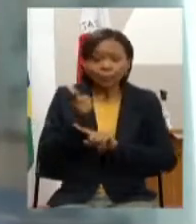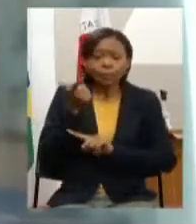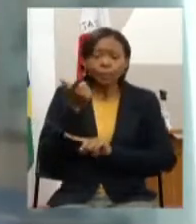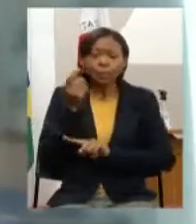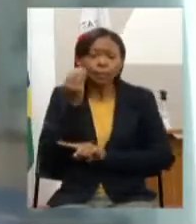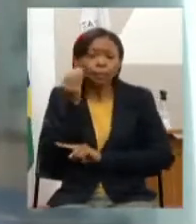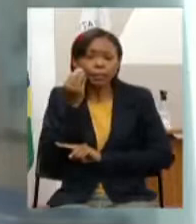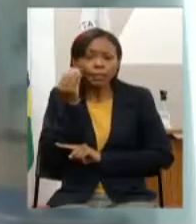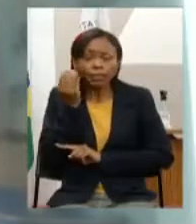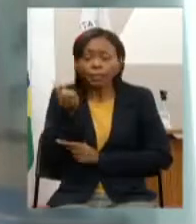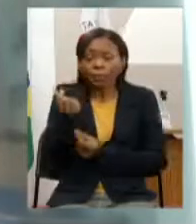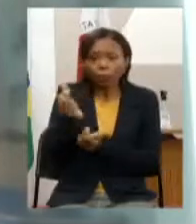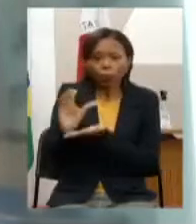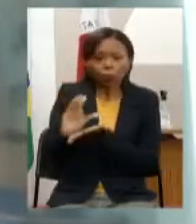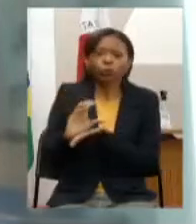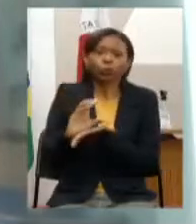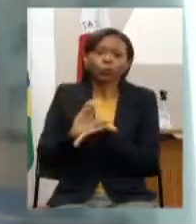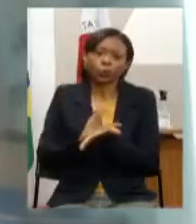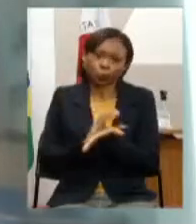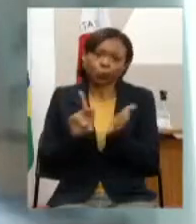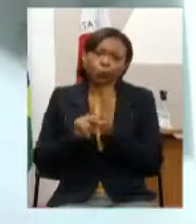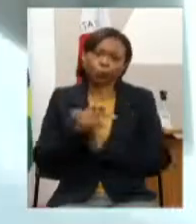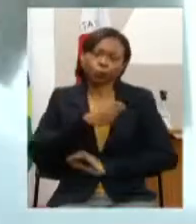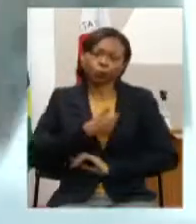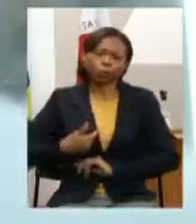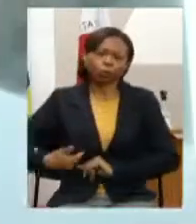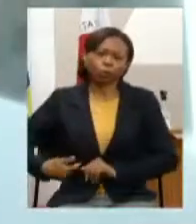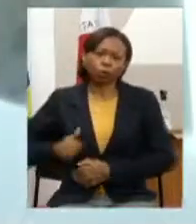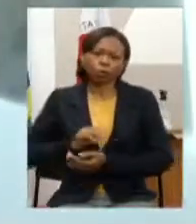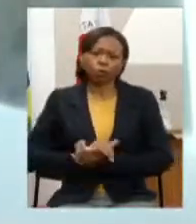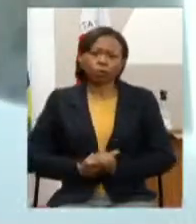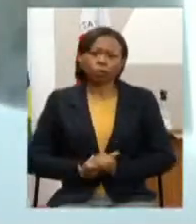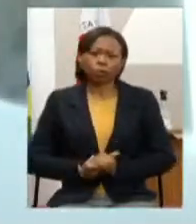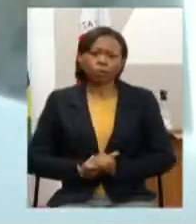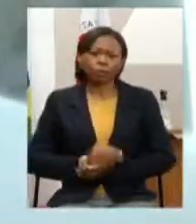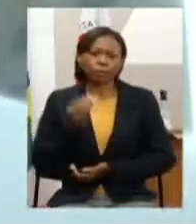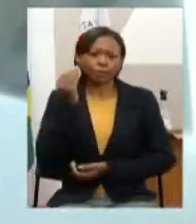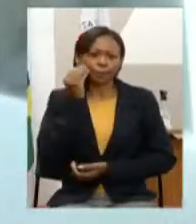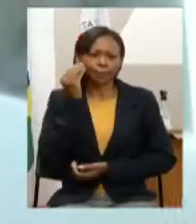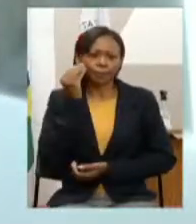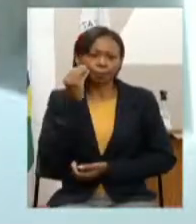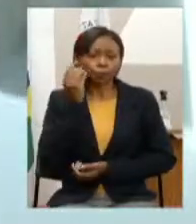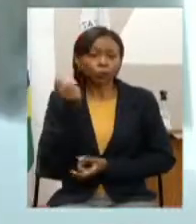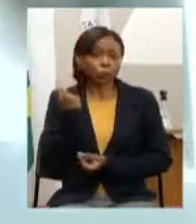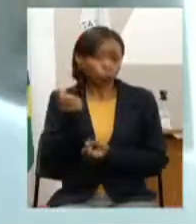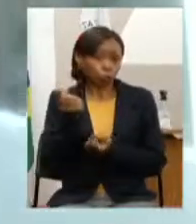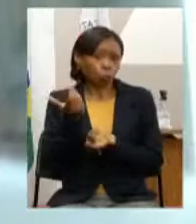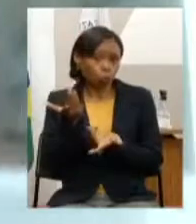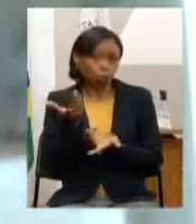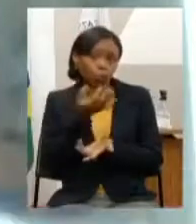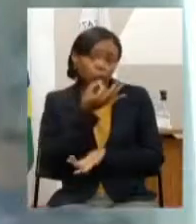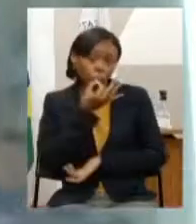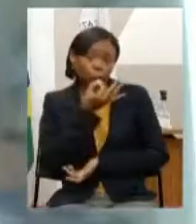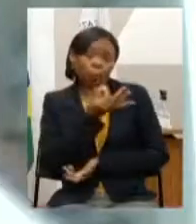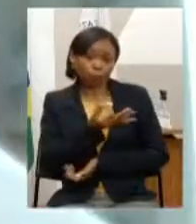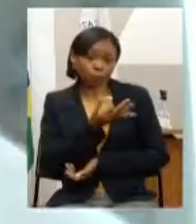e essa busca de recursos está muito ligada à próxima sugestão que é